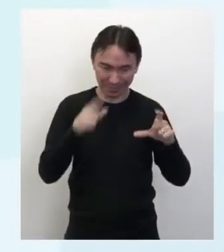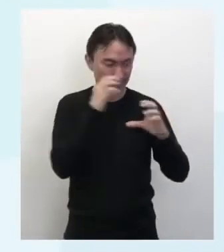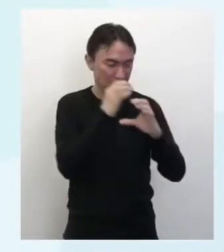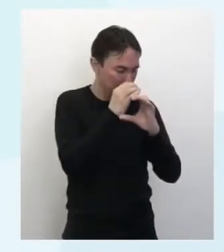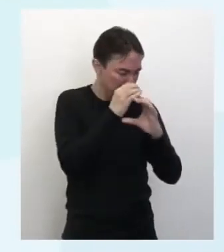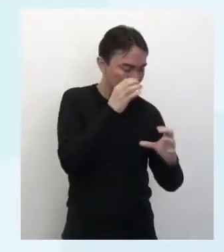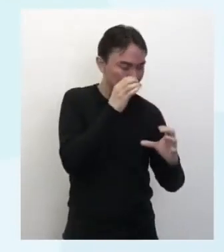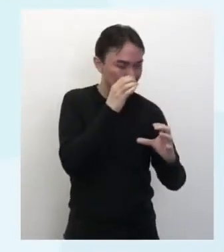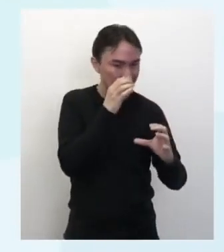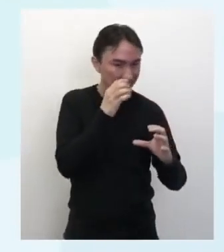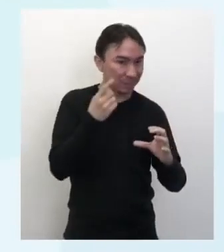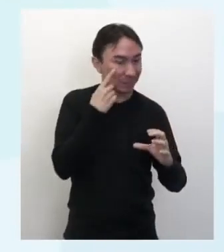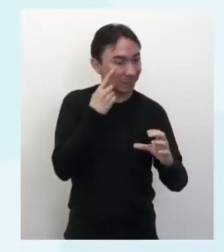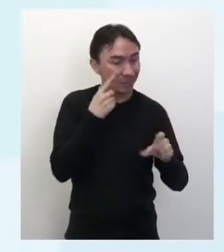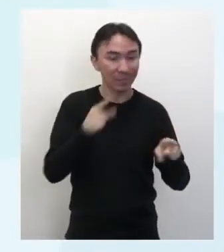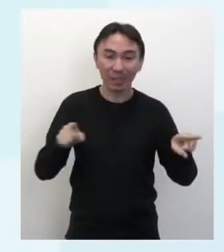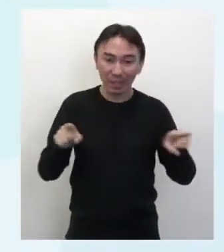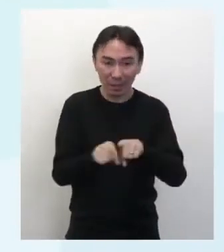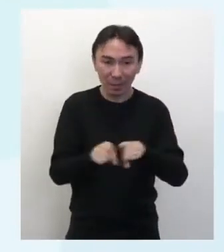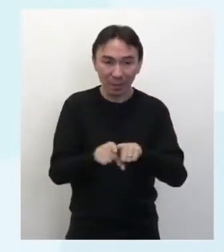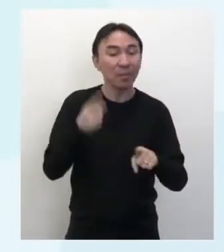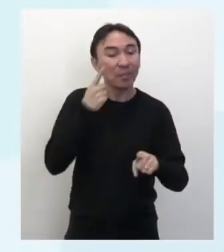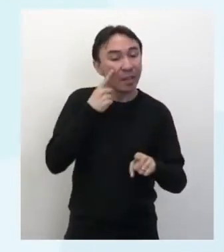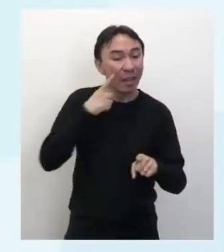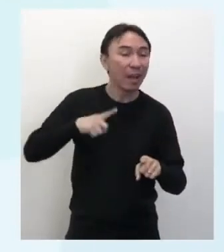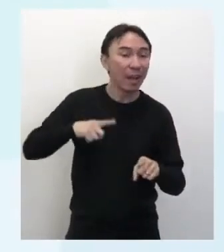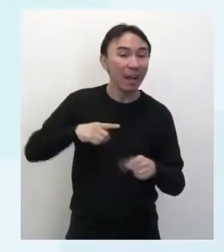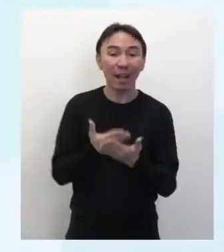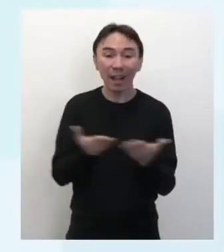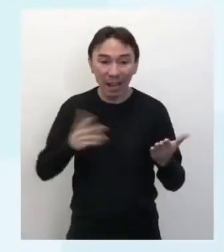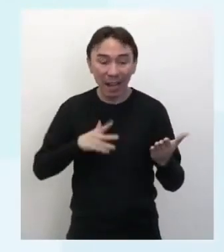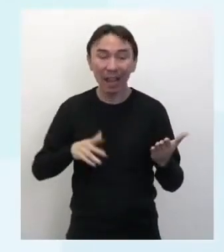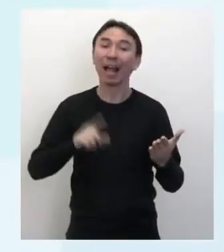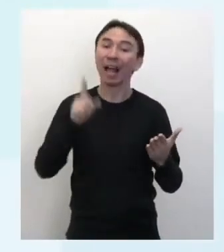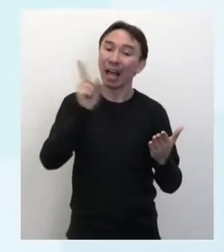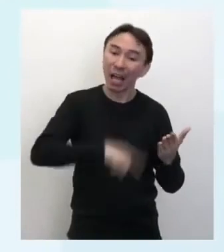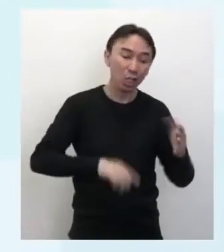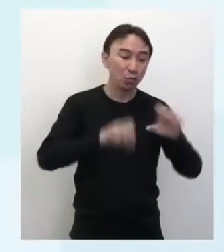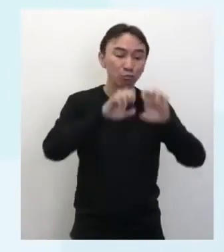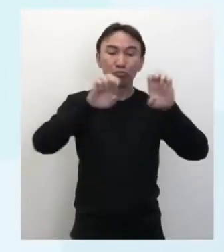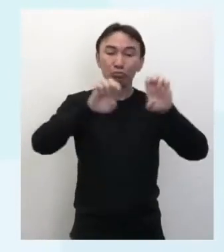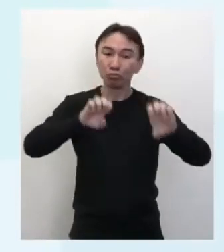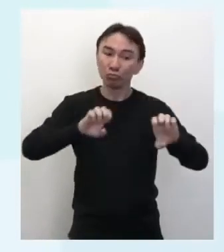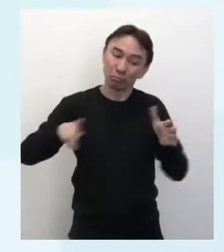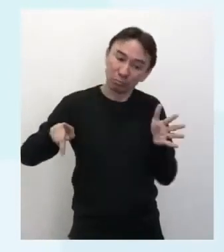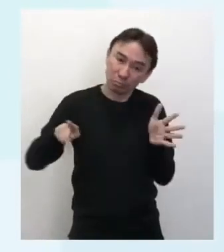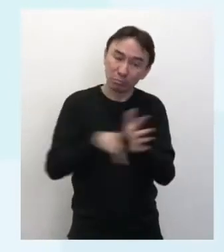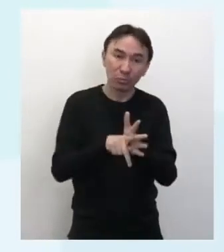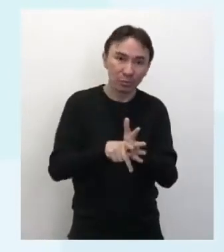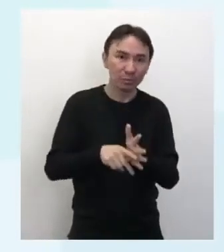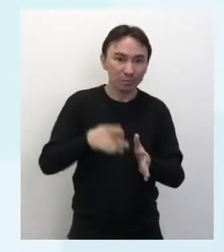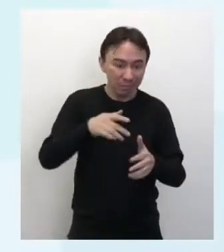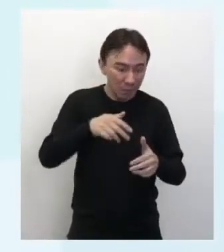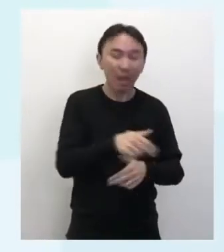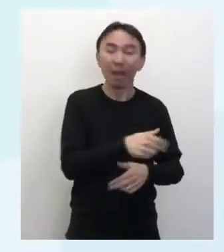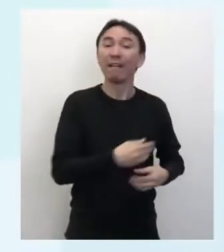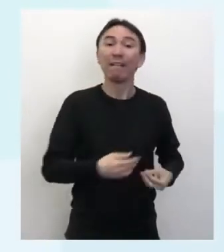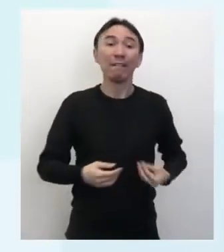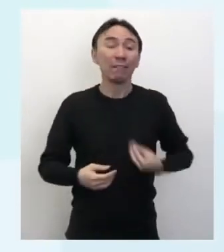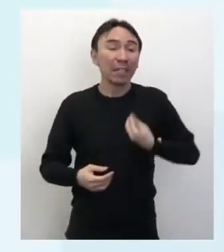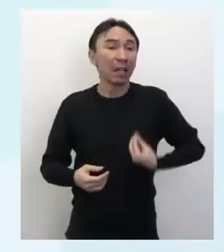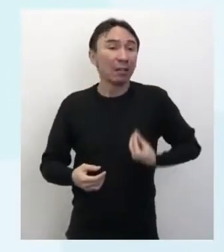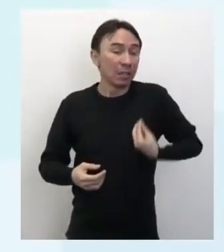-a como unidade estrutural e funcional dos seres vivos unicelulares e pluricelulares